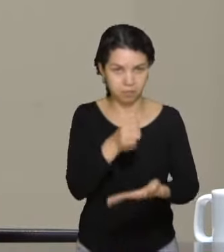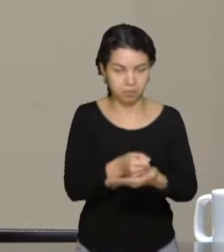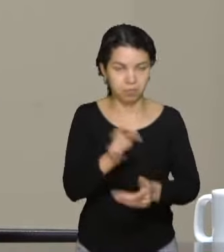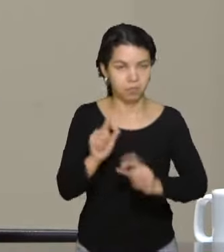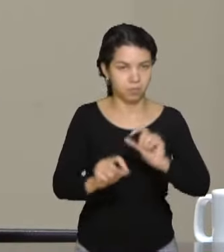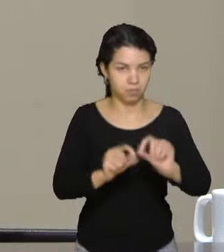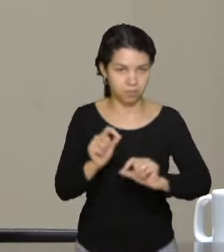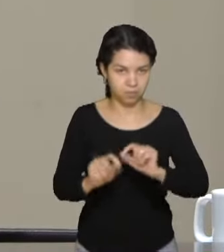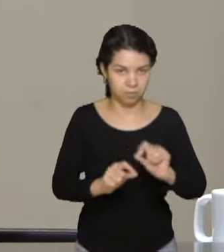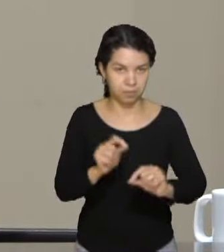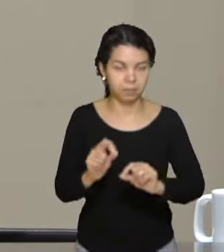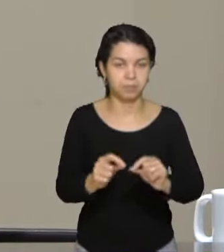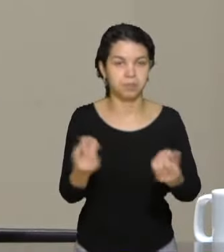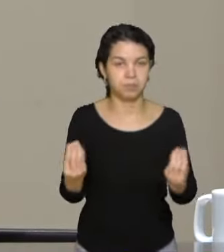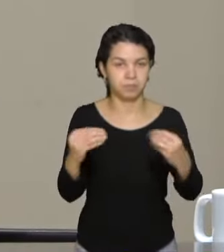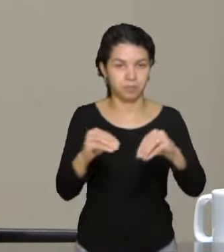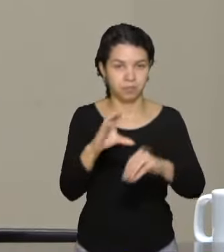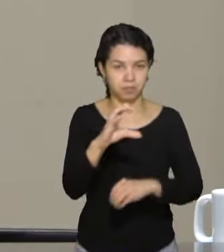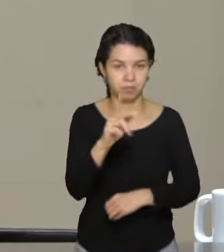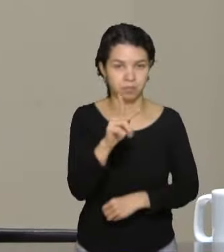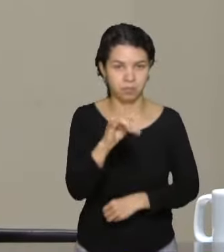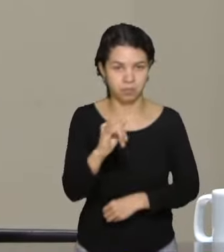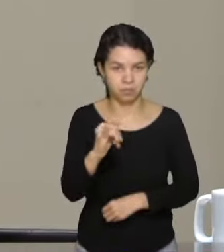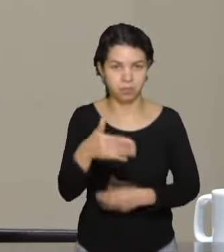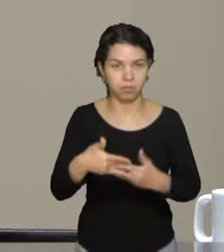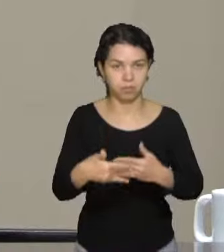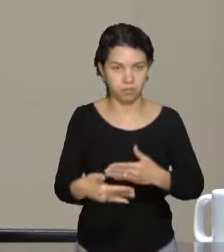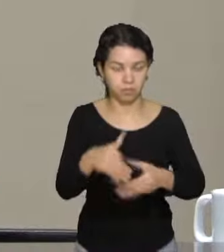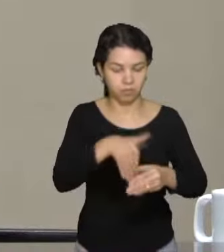ocorrerá após as eleições.